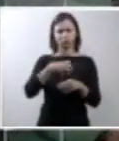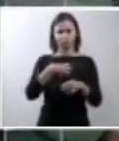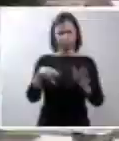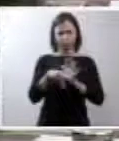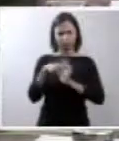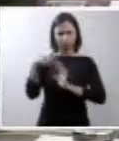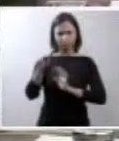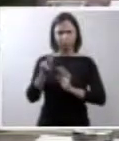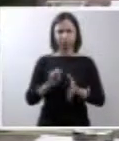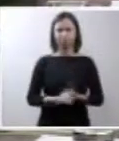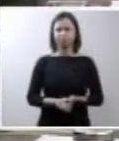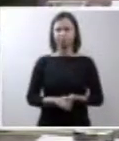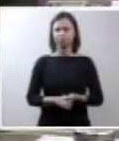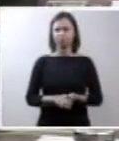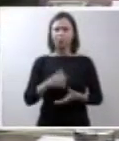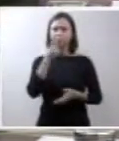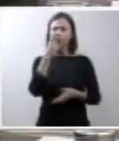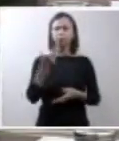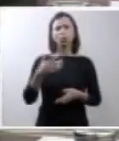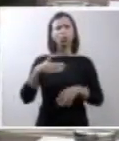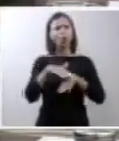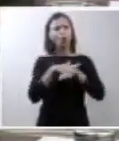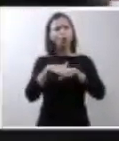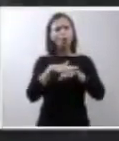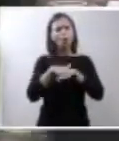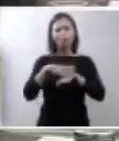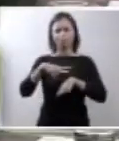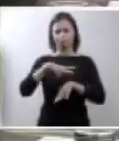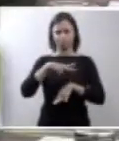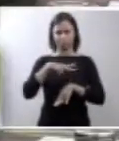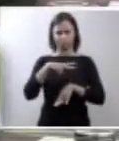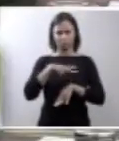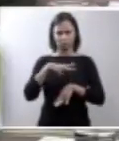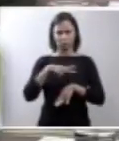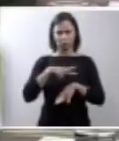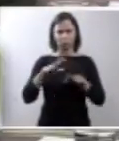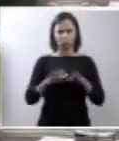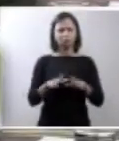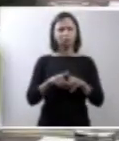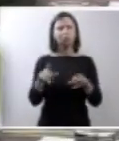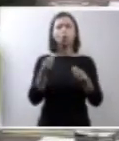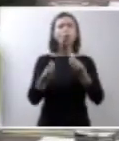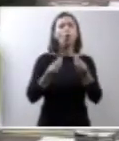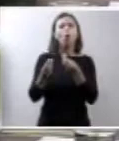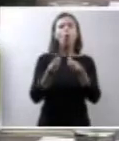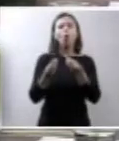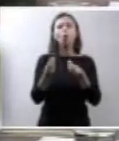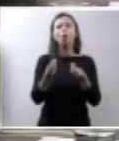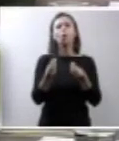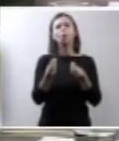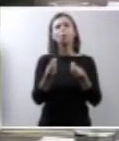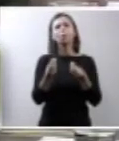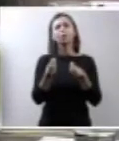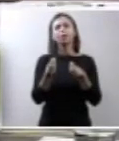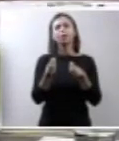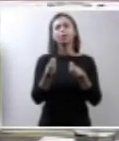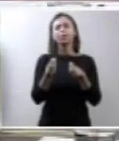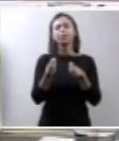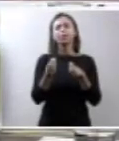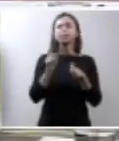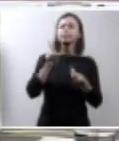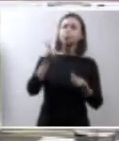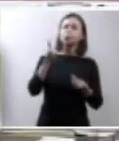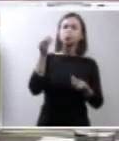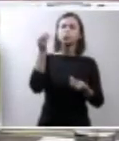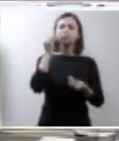como se fosse uma conversa pessoal, um pouco o que foi a sua experiência e qual foi a